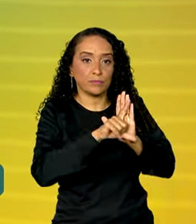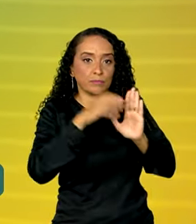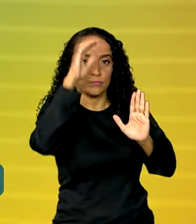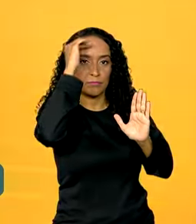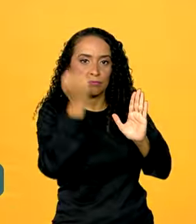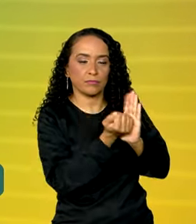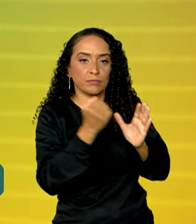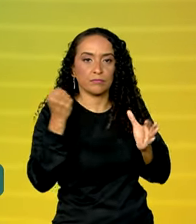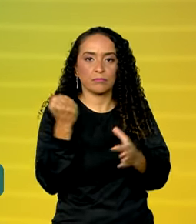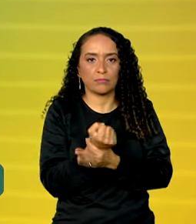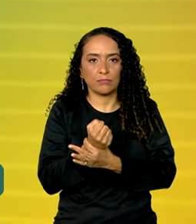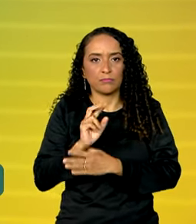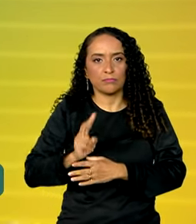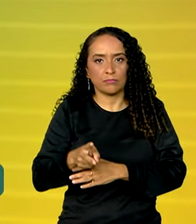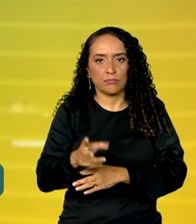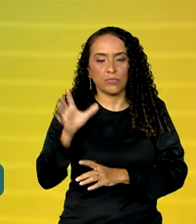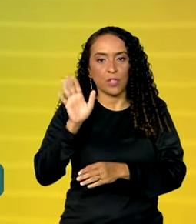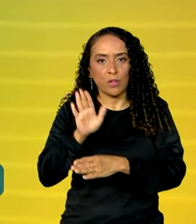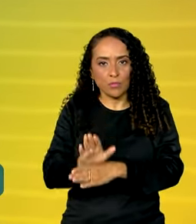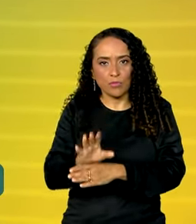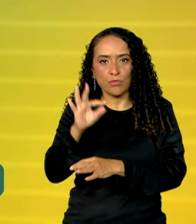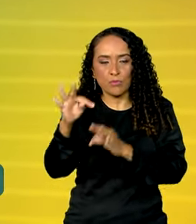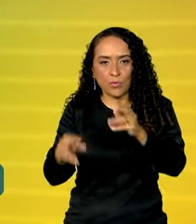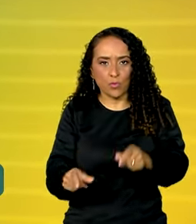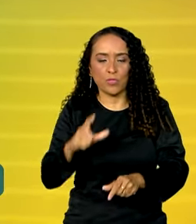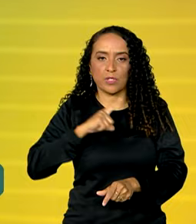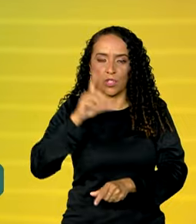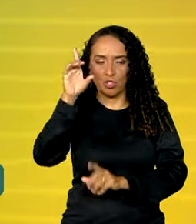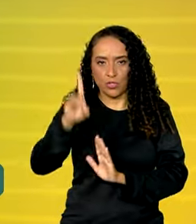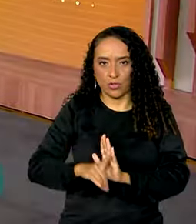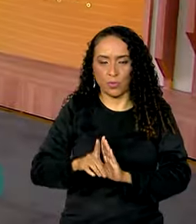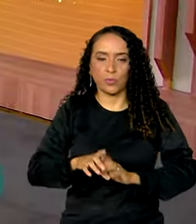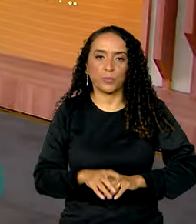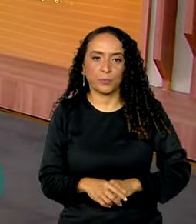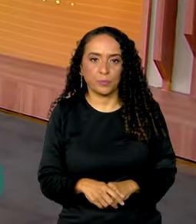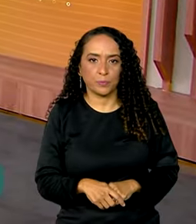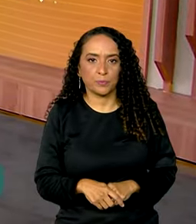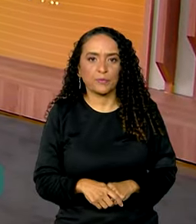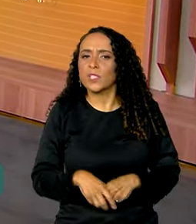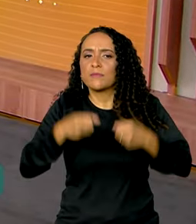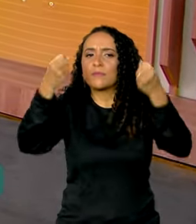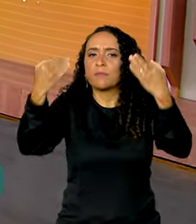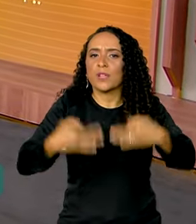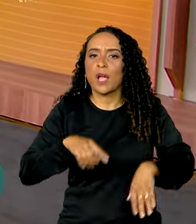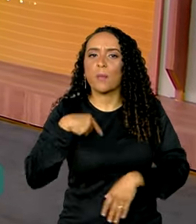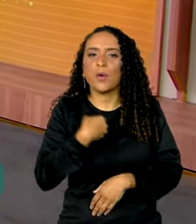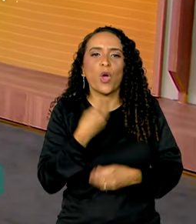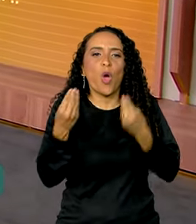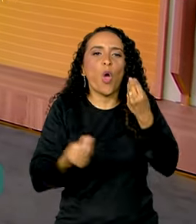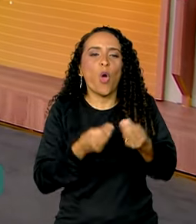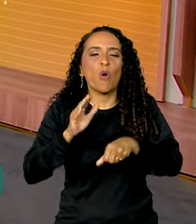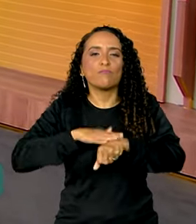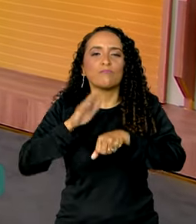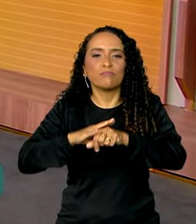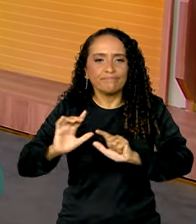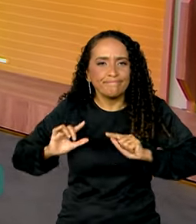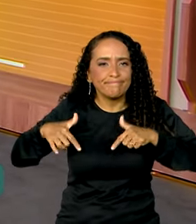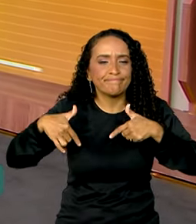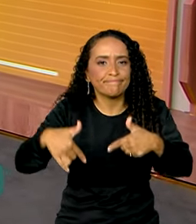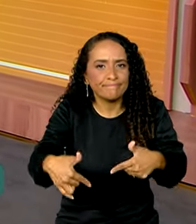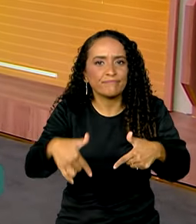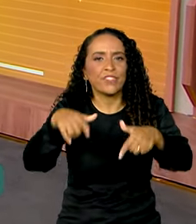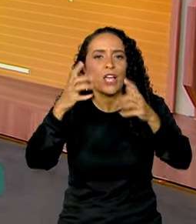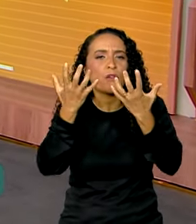e garantir a manutenção do auxílio a todo mundo que tem direito. Quem vai explicar para a gente como funciona essa força